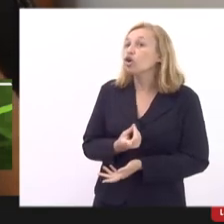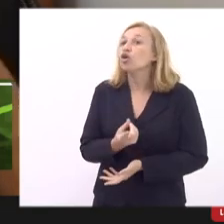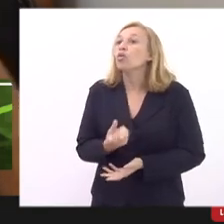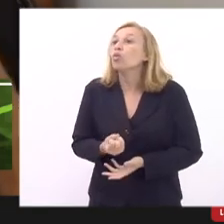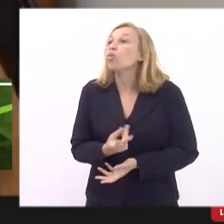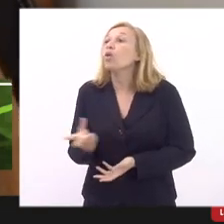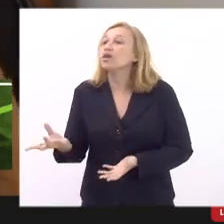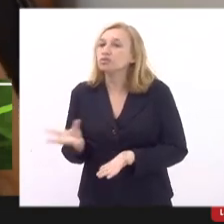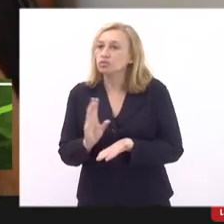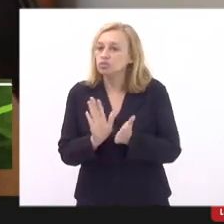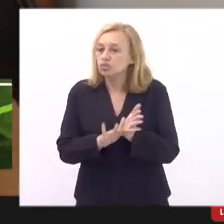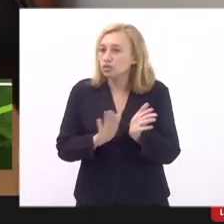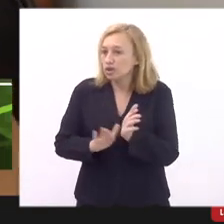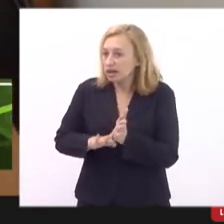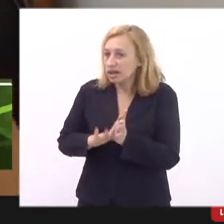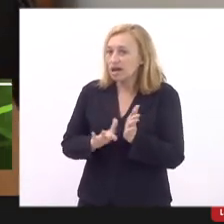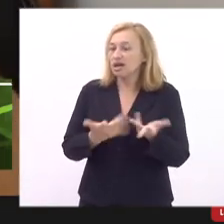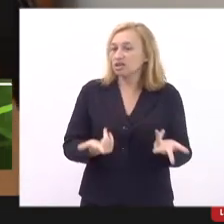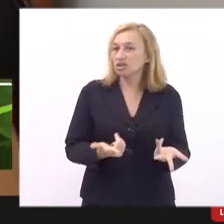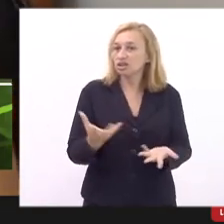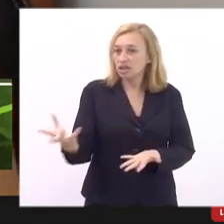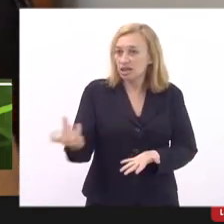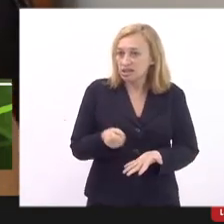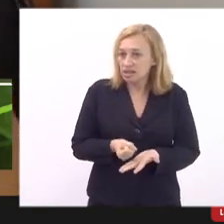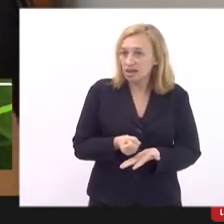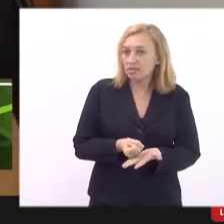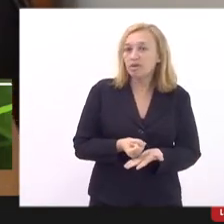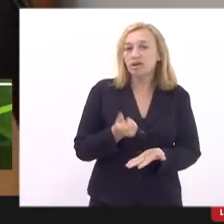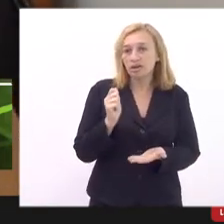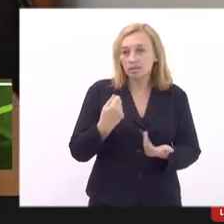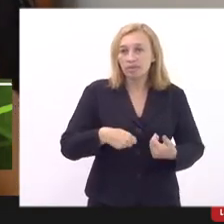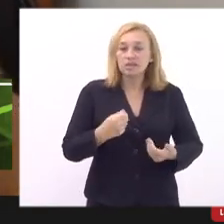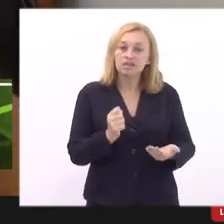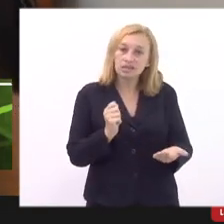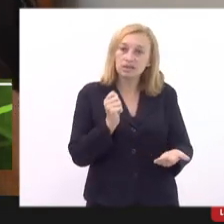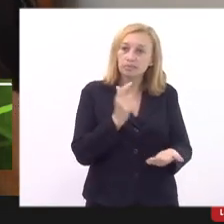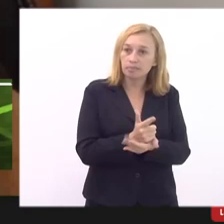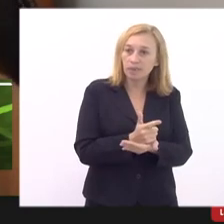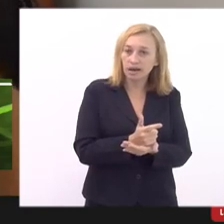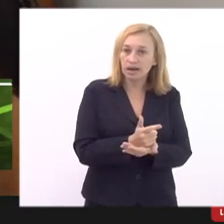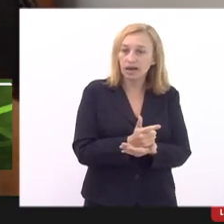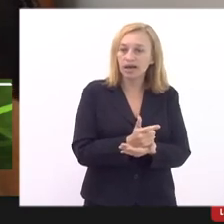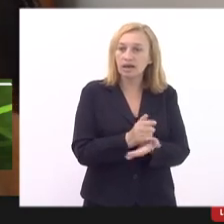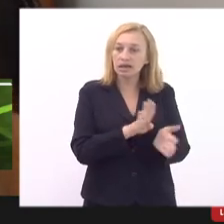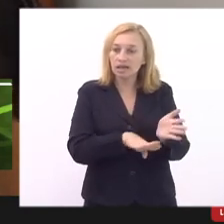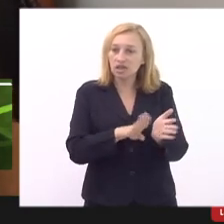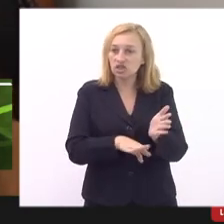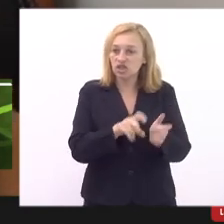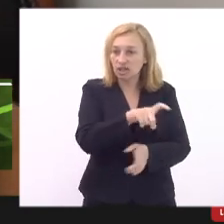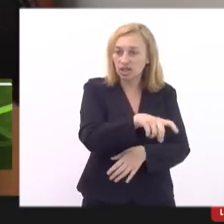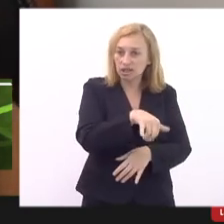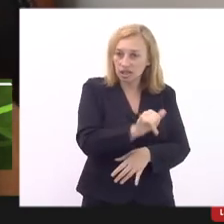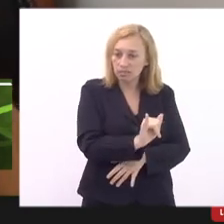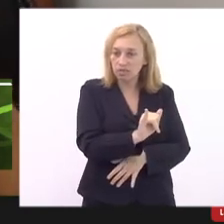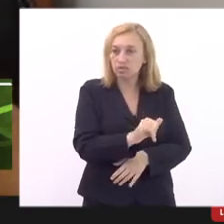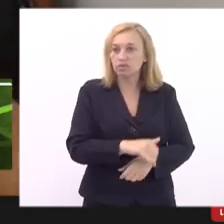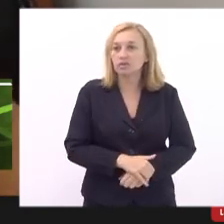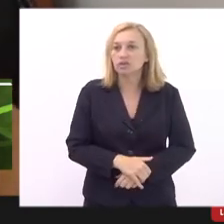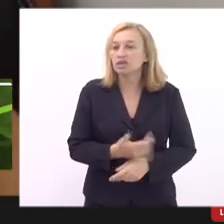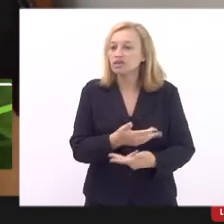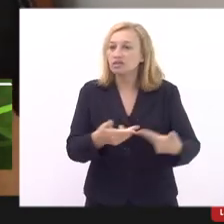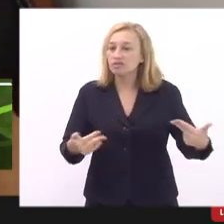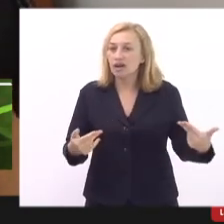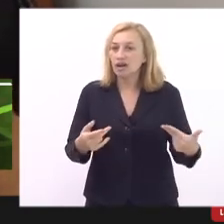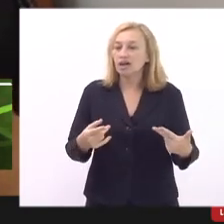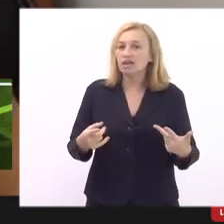a gente recebe um recurso x e a gente precisa gastar y os diretores ficam extremamente vulneráveis porque eles tem uma série